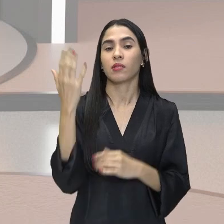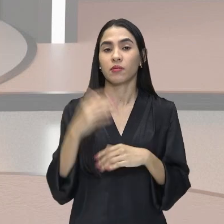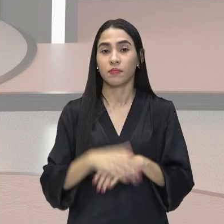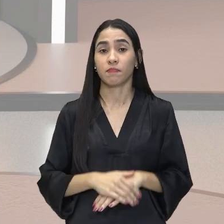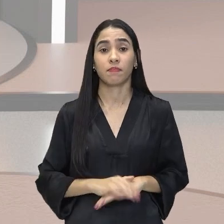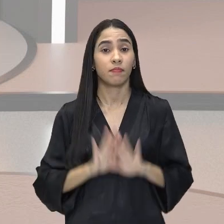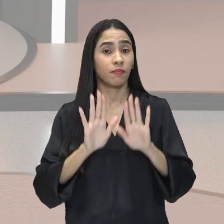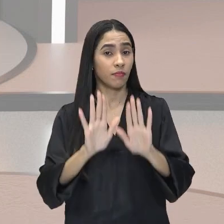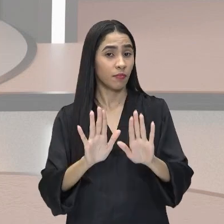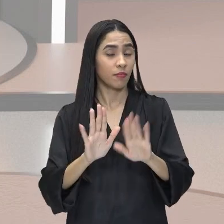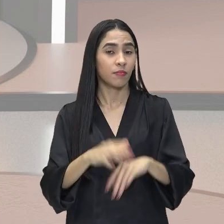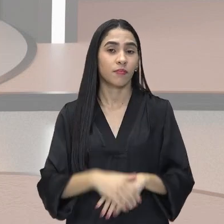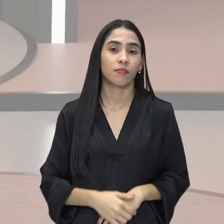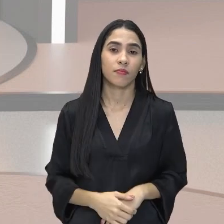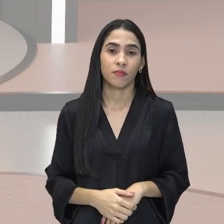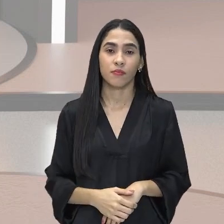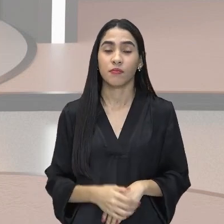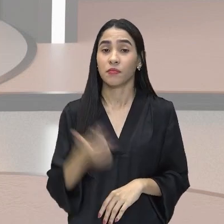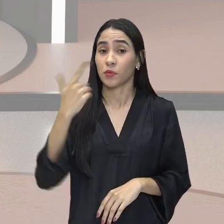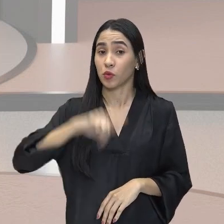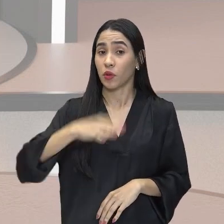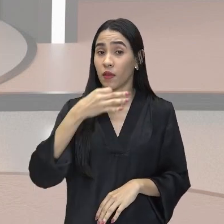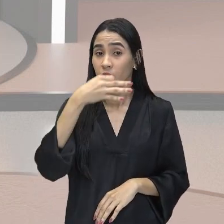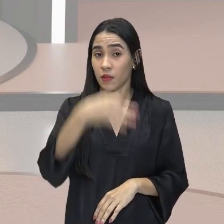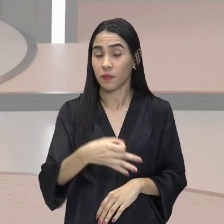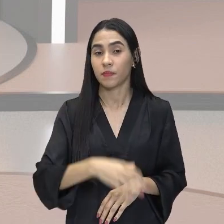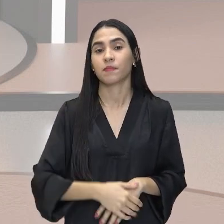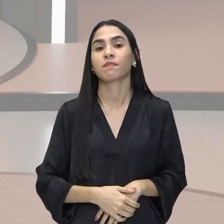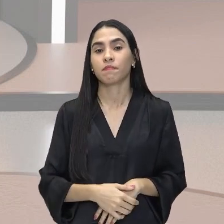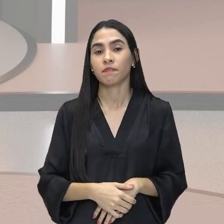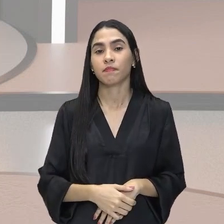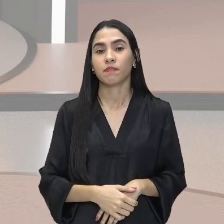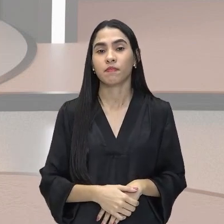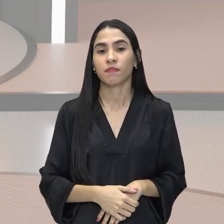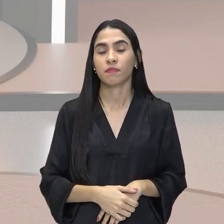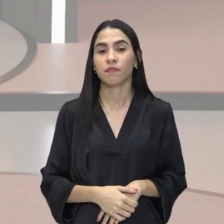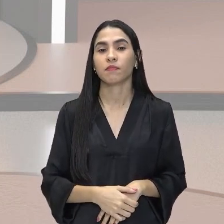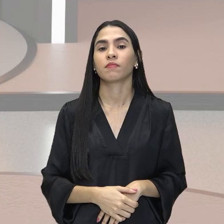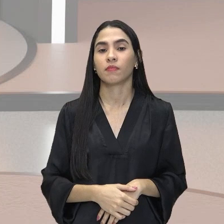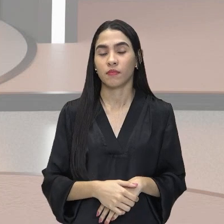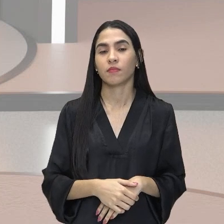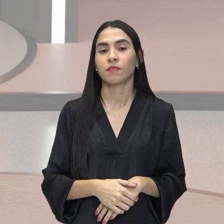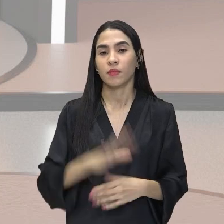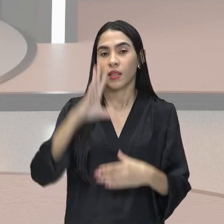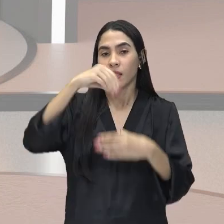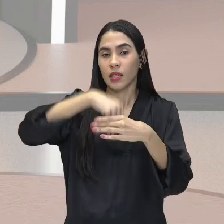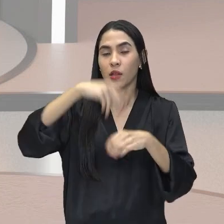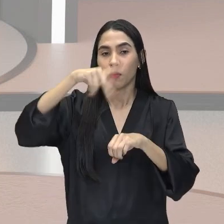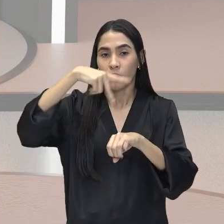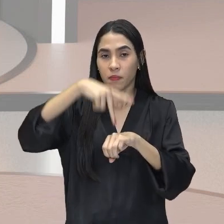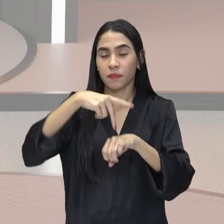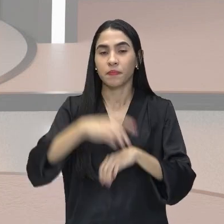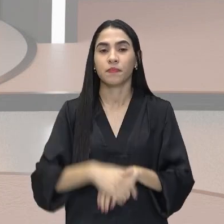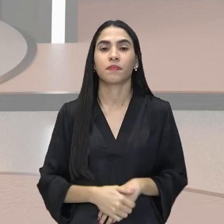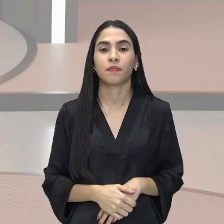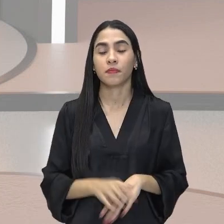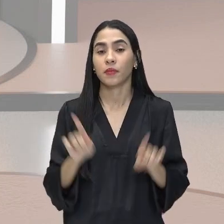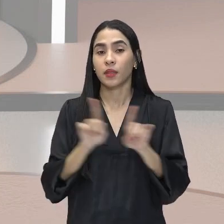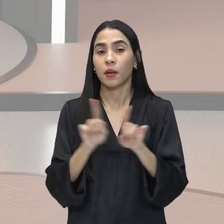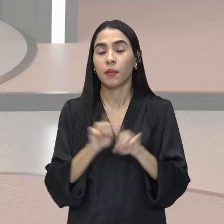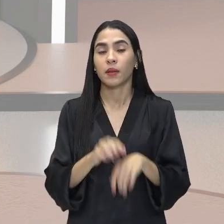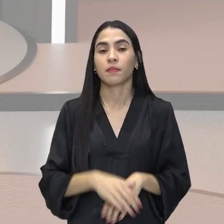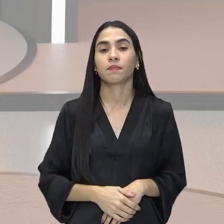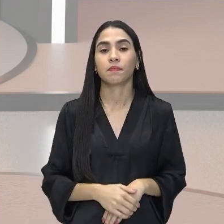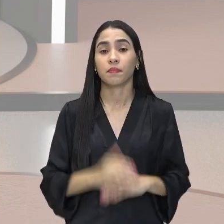mas ela, mais uma vez repito, e insisto, é presente em nosso país. E a desigualdade